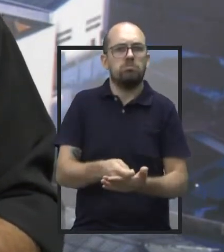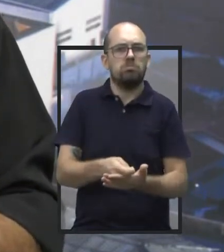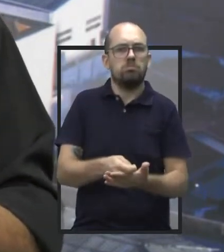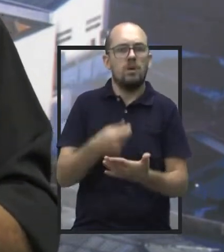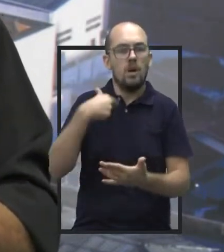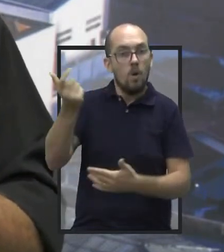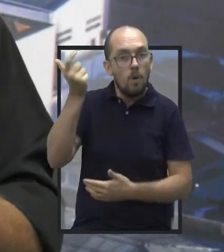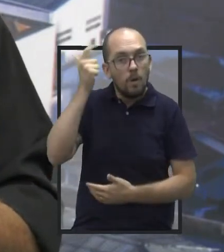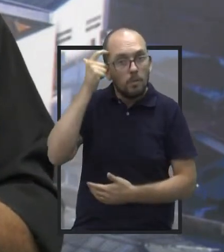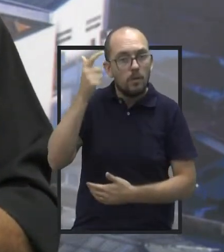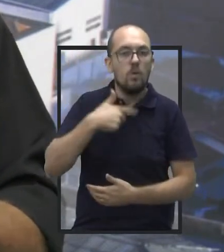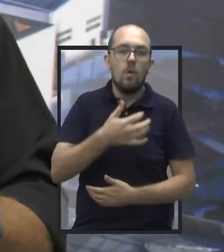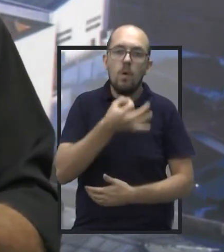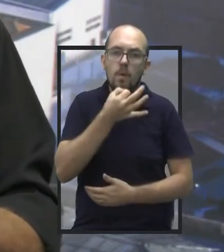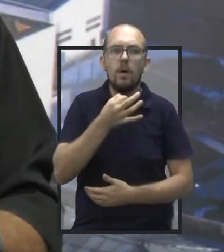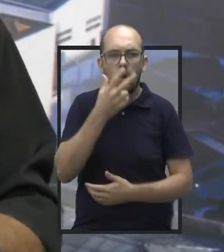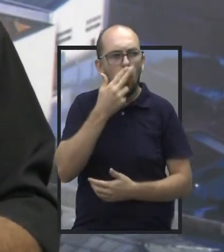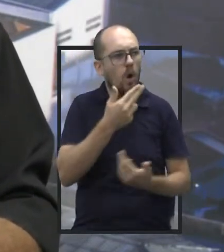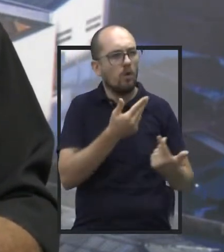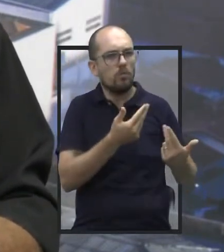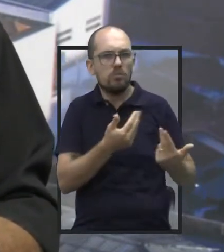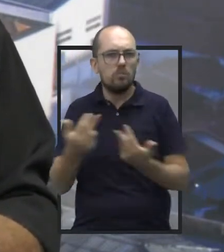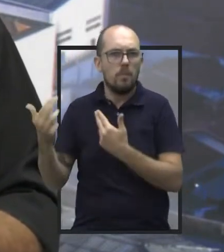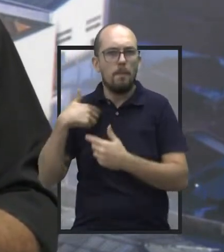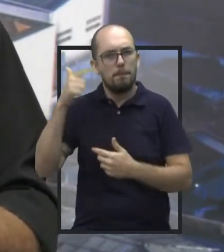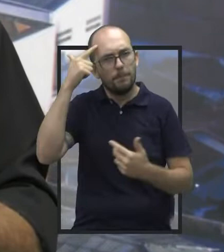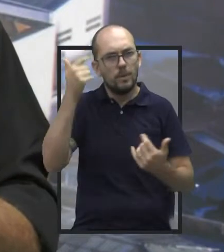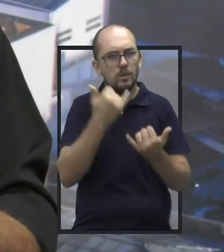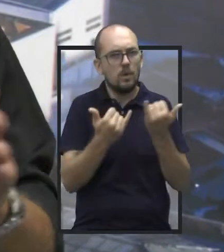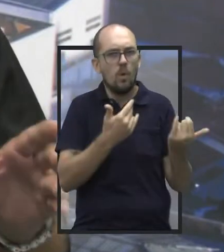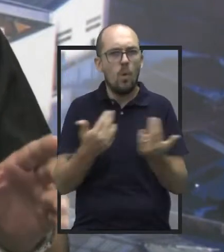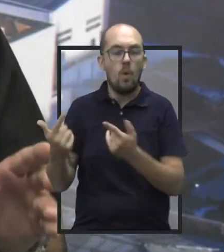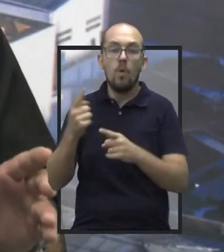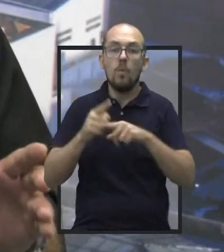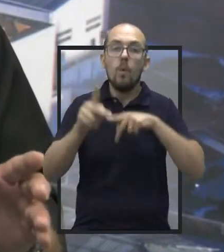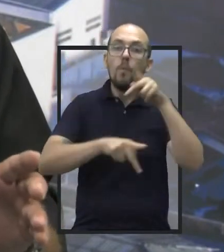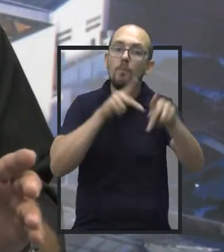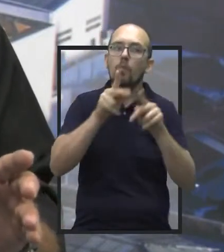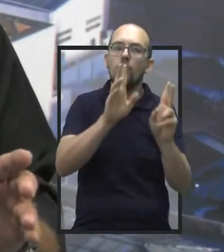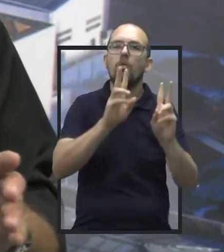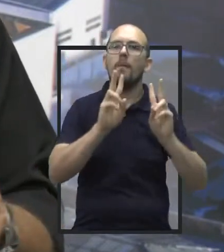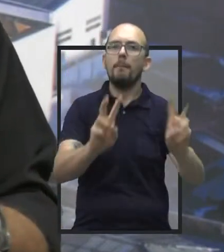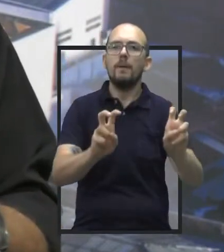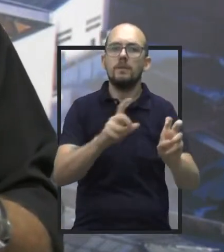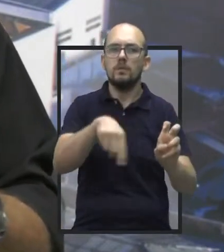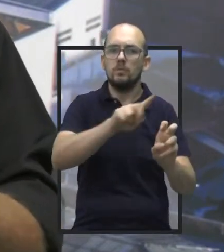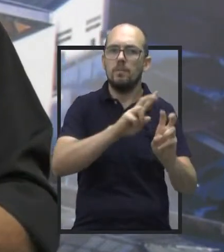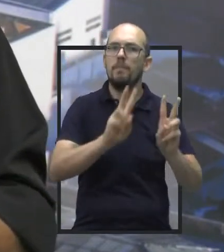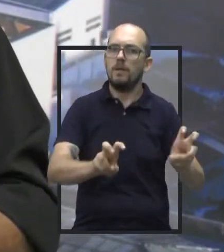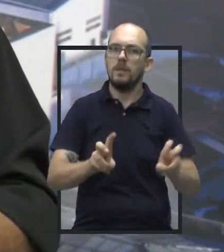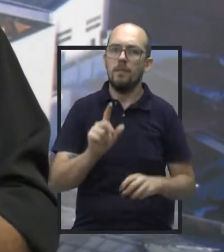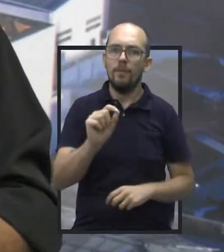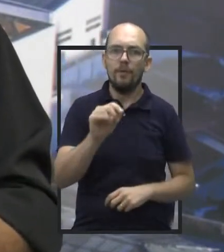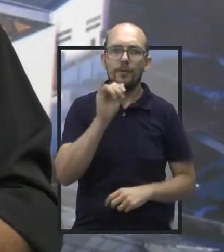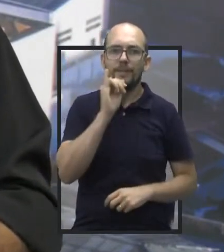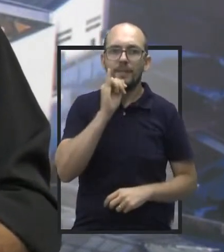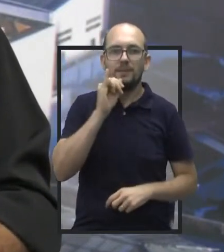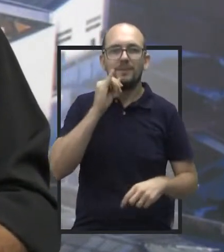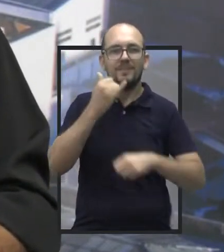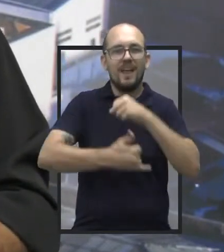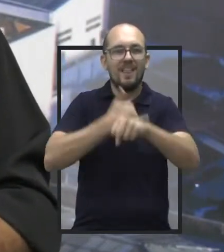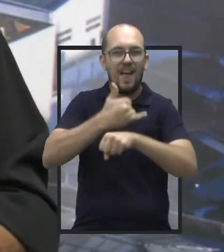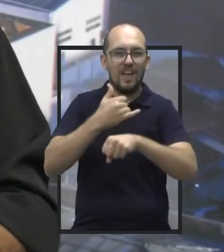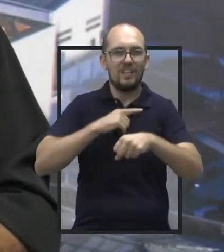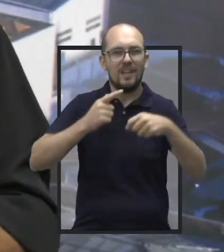eu penso, e a maioria dos vereadores também pensaram assim, porque o povo está pensando assim também. Se você pegar os debates na internet,